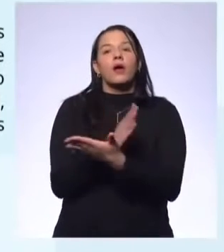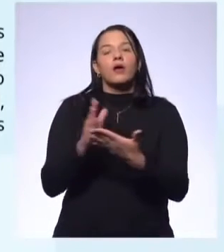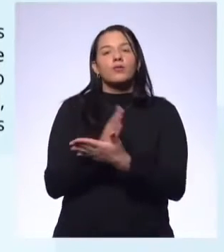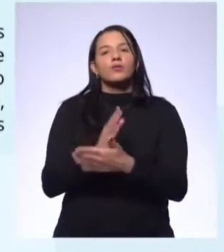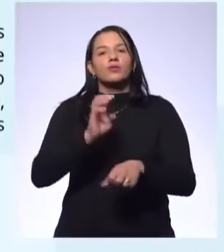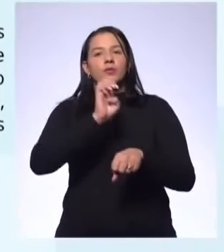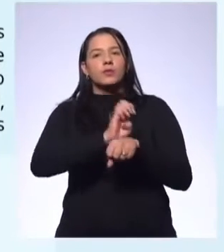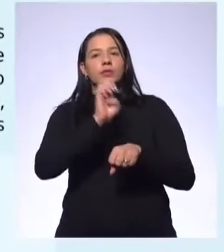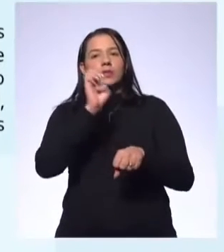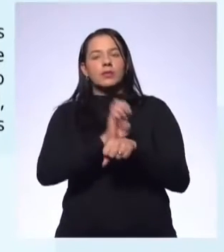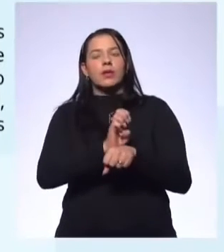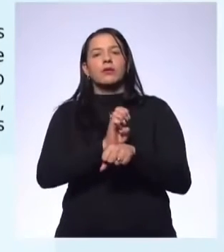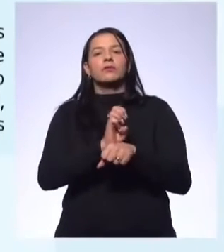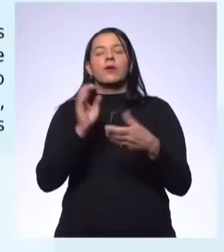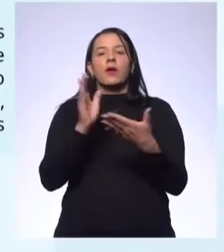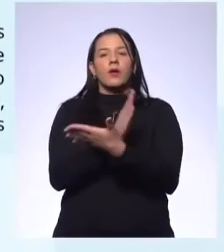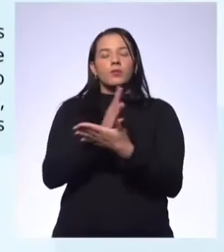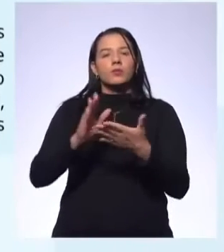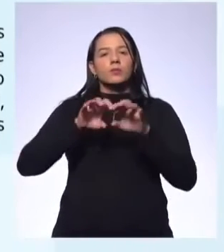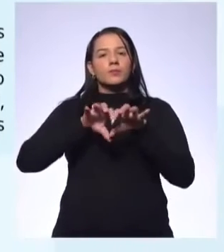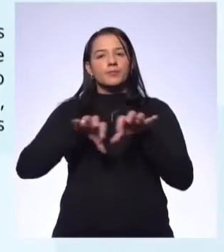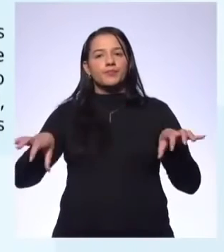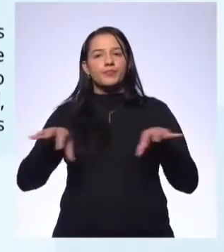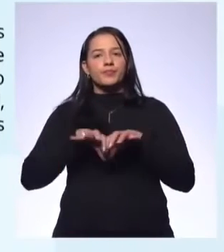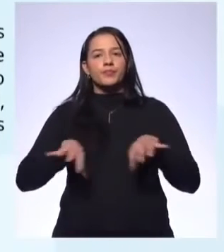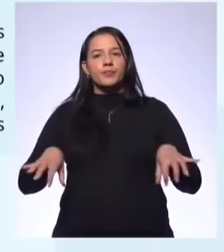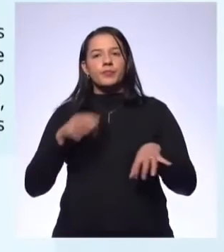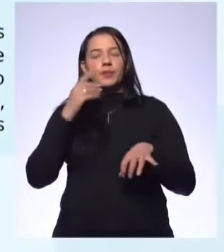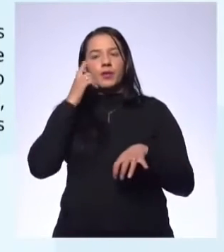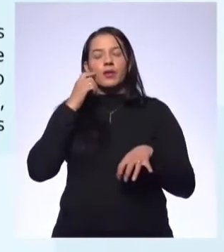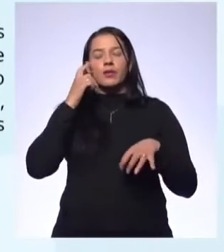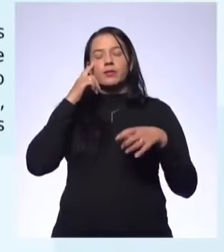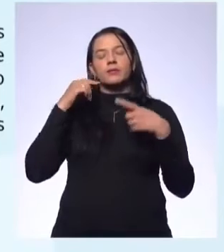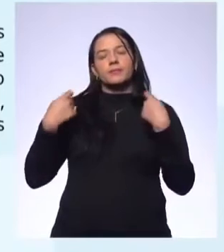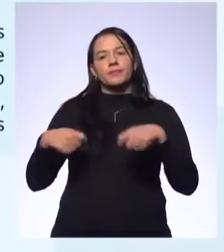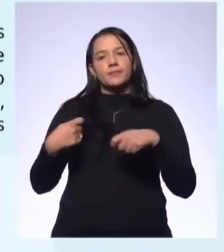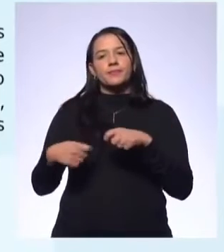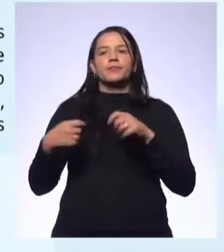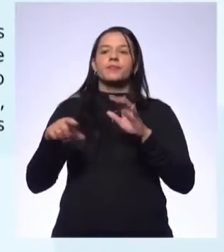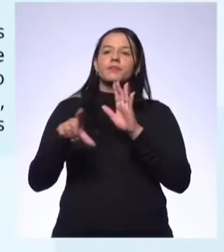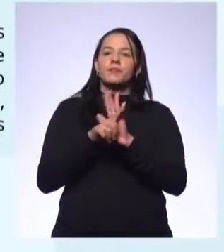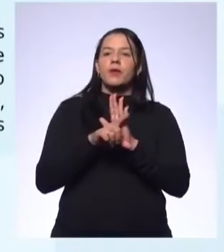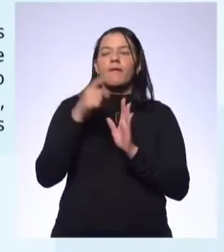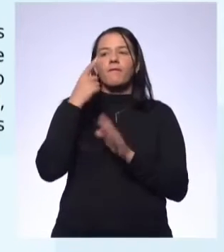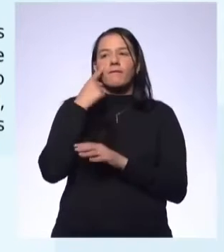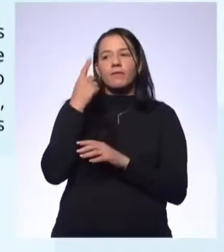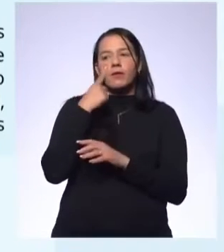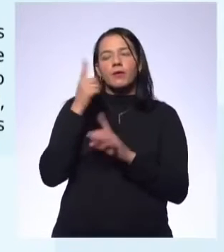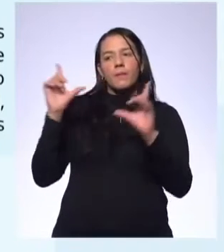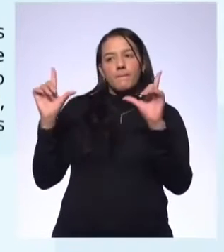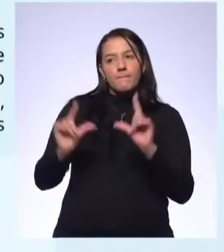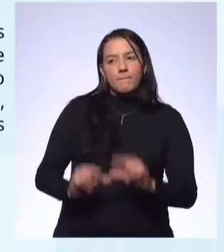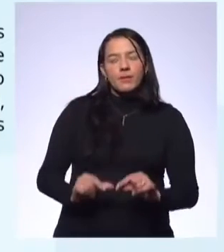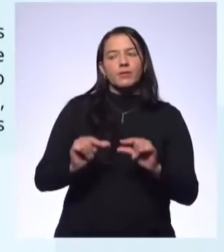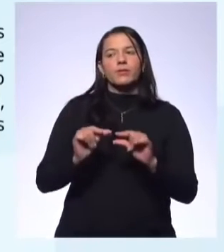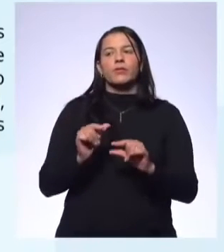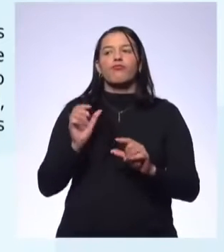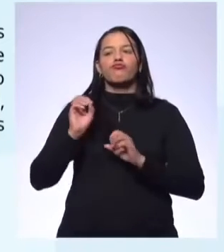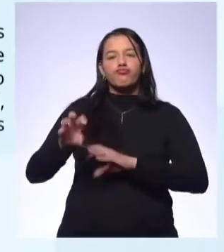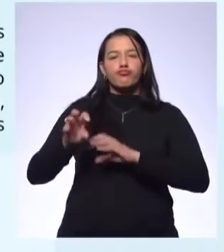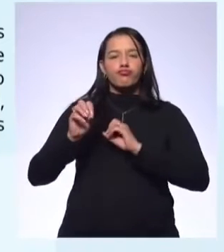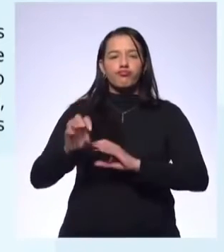União, separadamente, adotaram medidas paliativas visando menorizar o prejuízo de